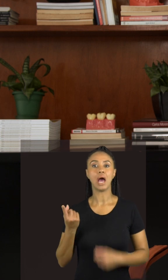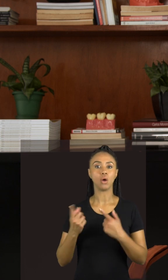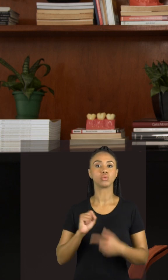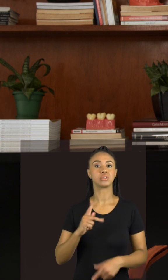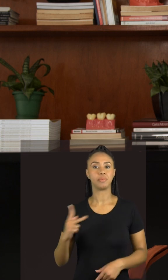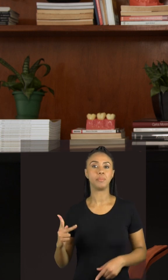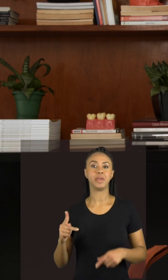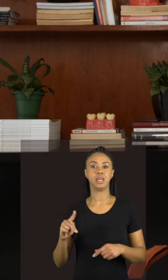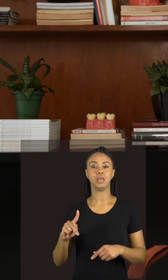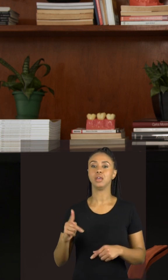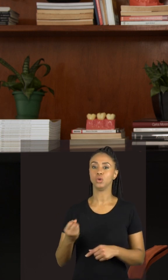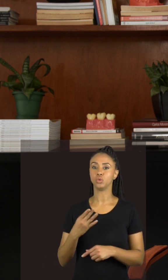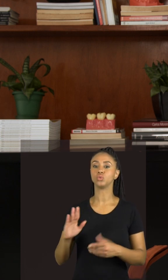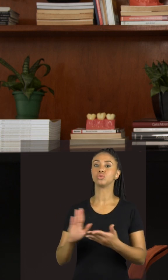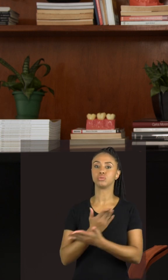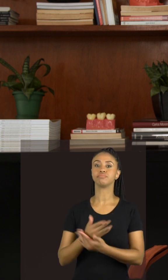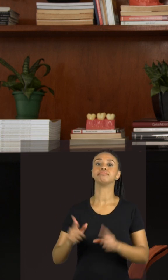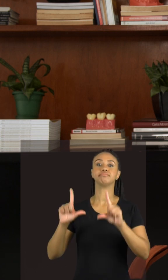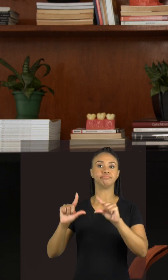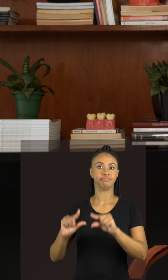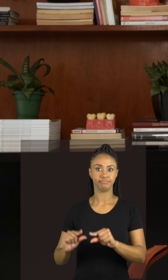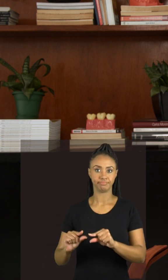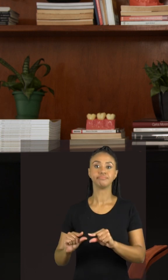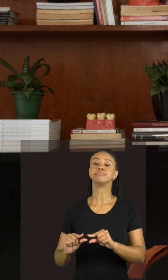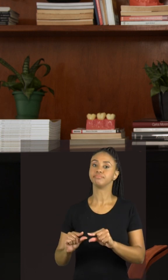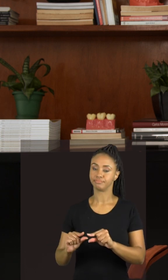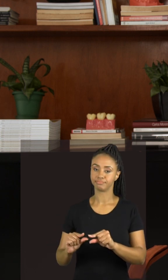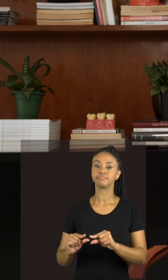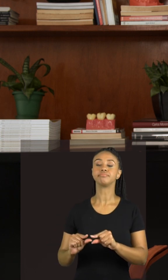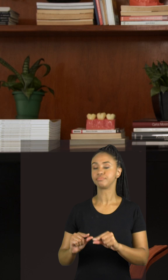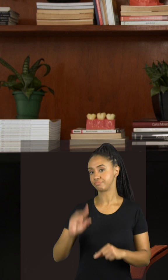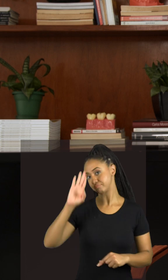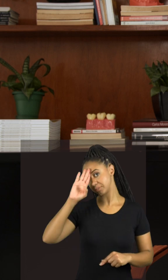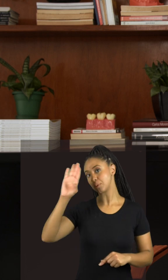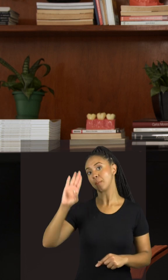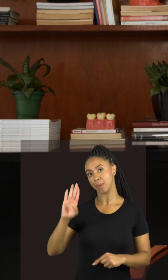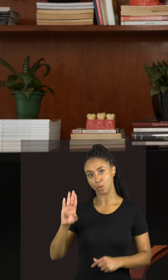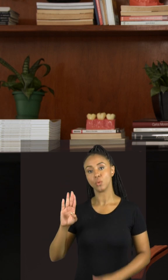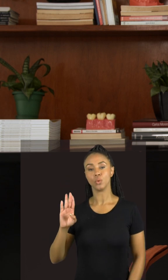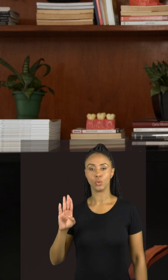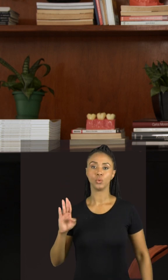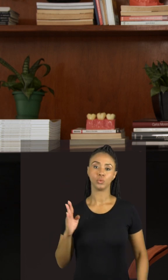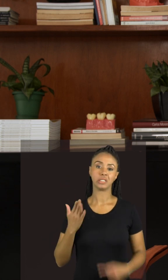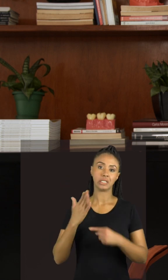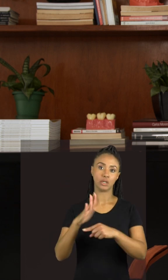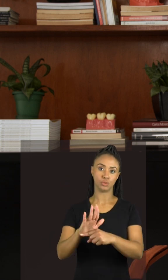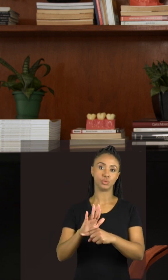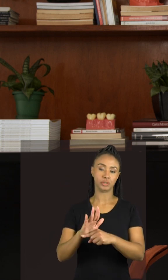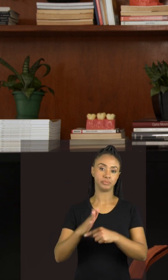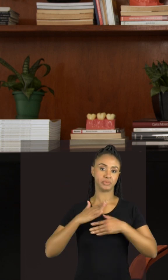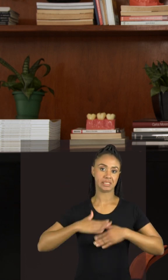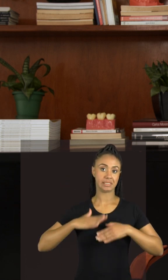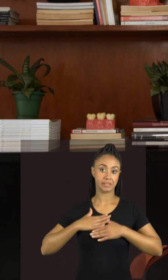aplicativos no celular que reduz a luz que mais influencia nesse processo de